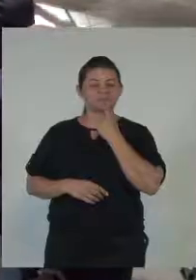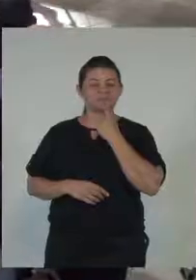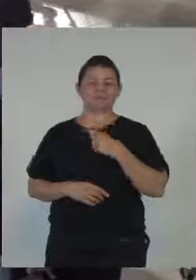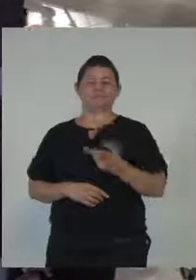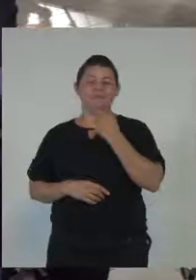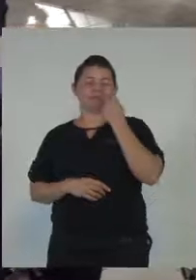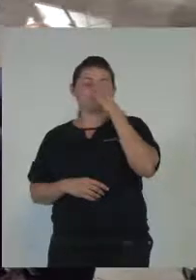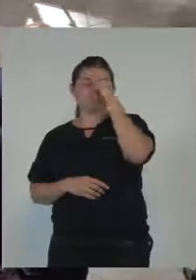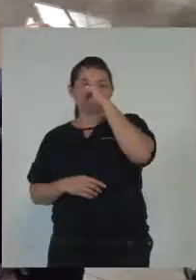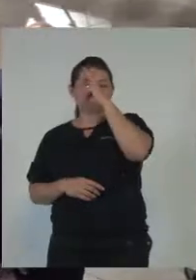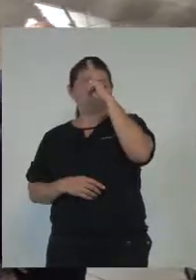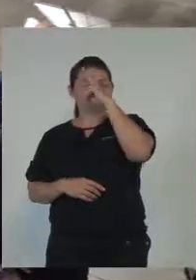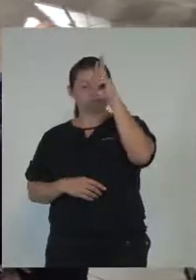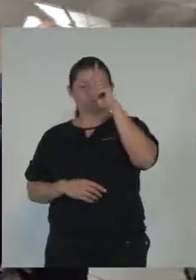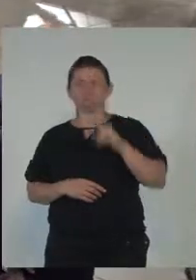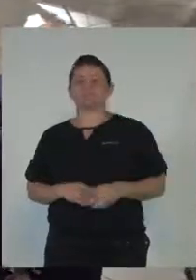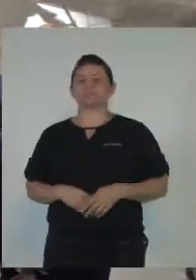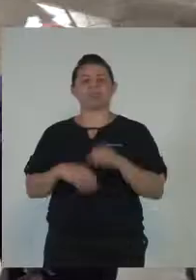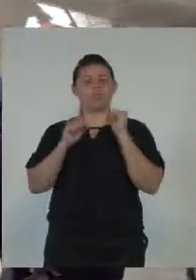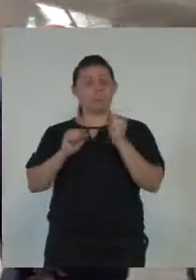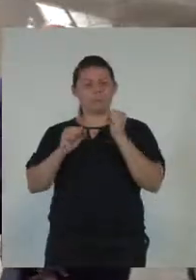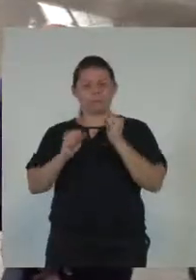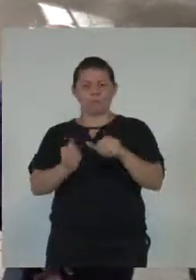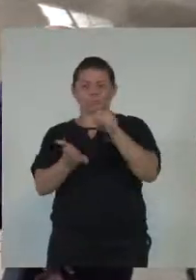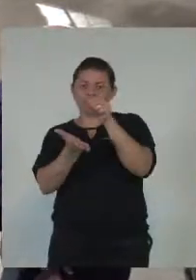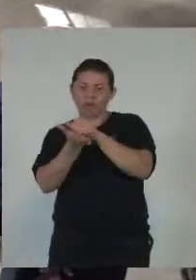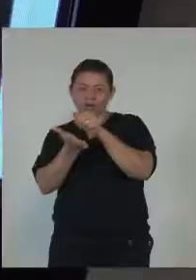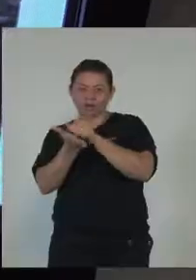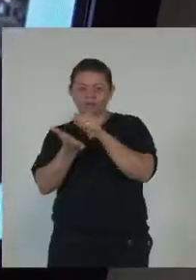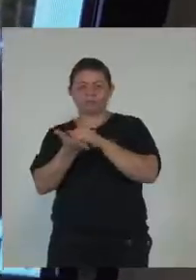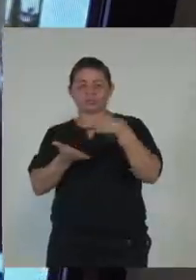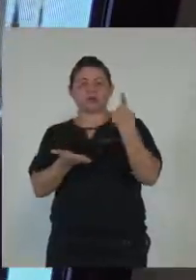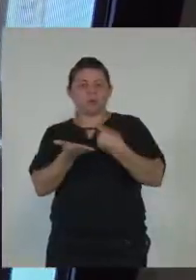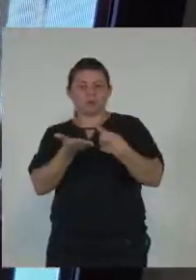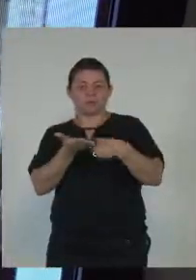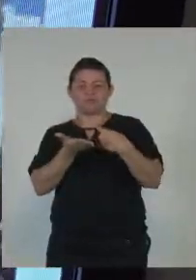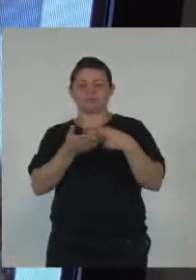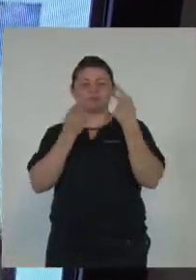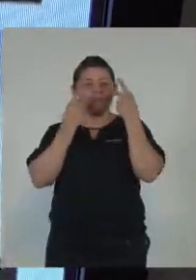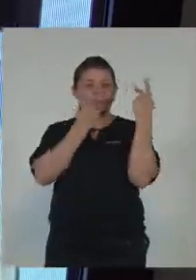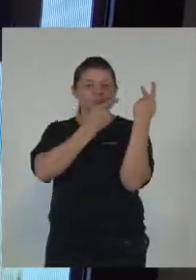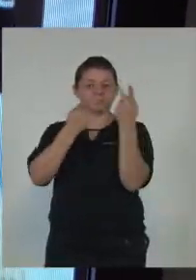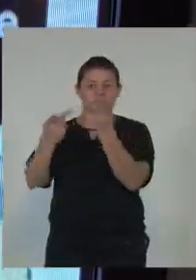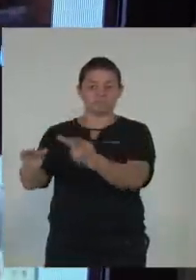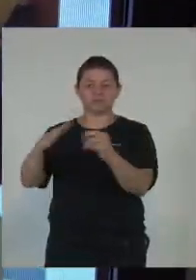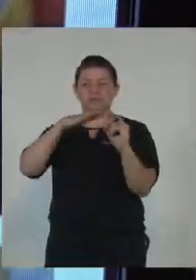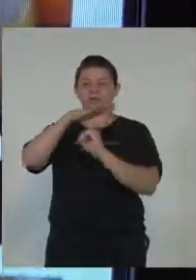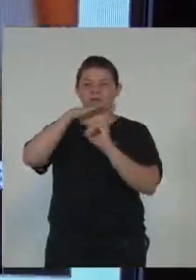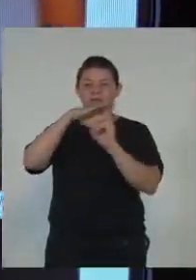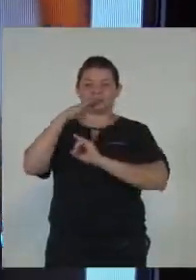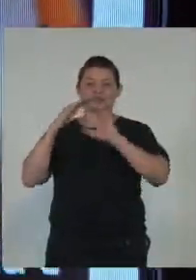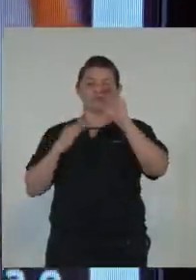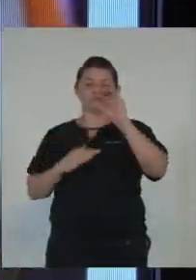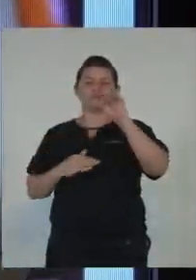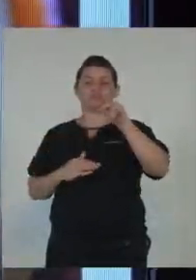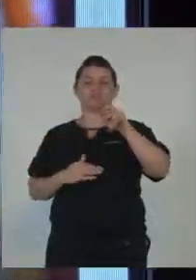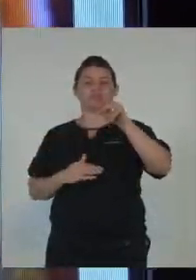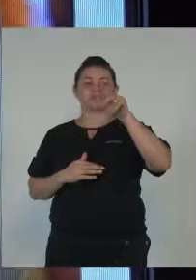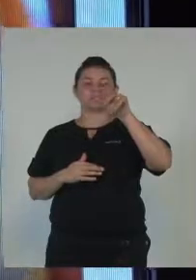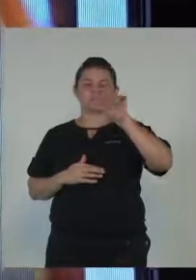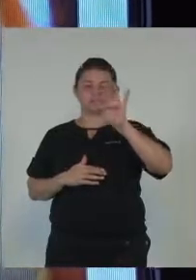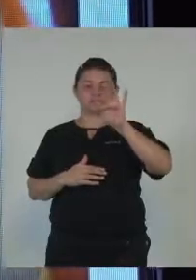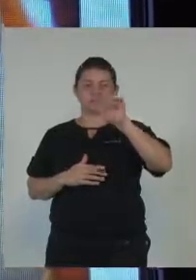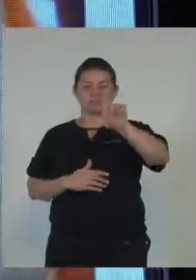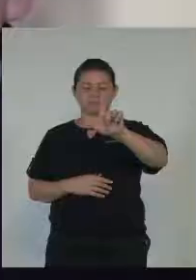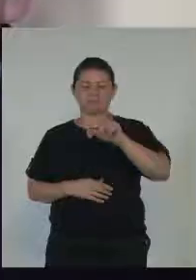E para deixar a visita ainda melhor, monitores vão ajudar você a conhecer ainda mais essas e outras histórias, de um